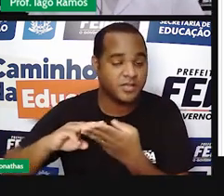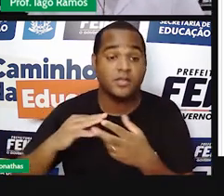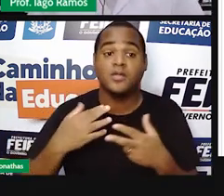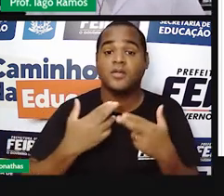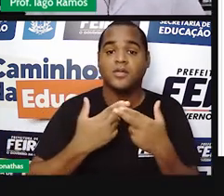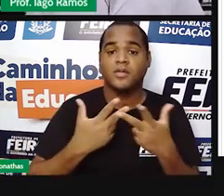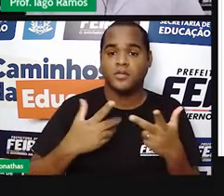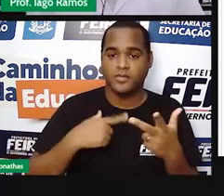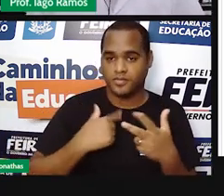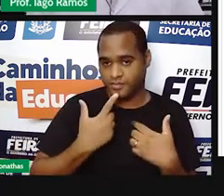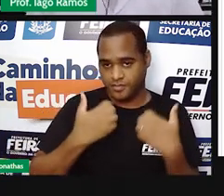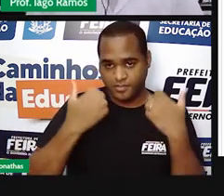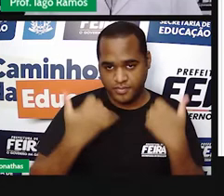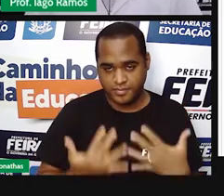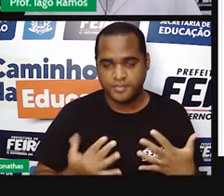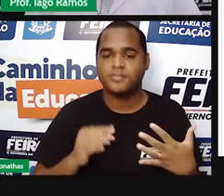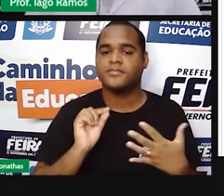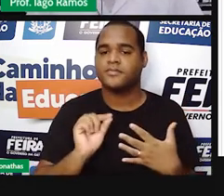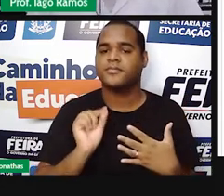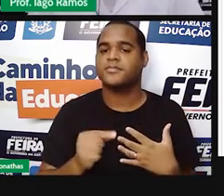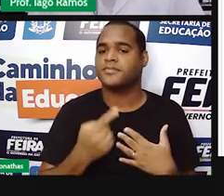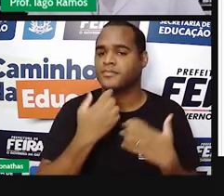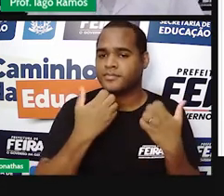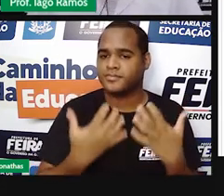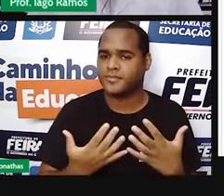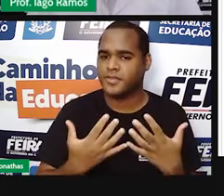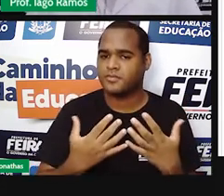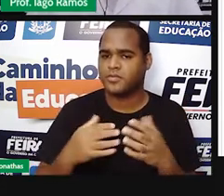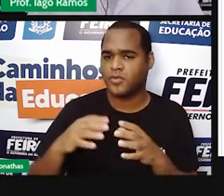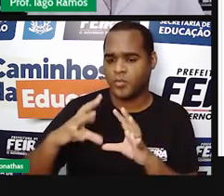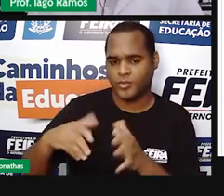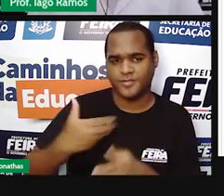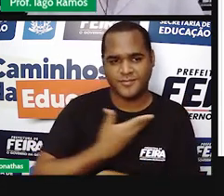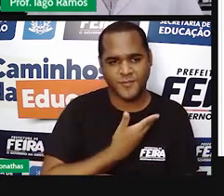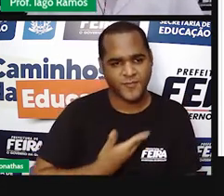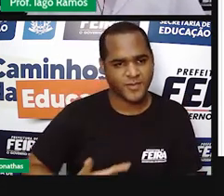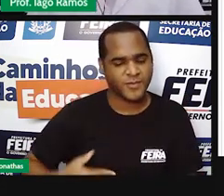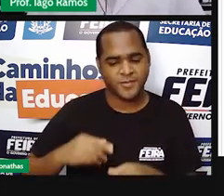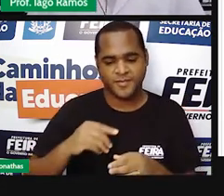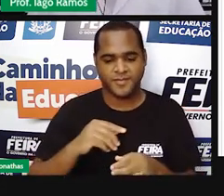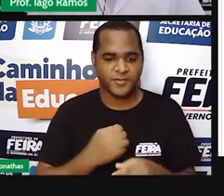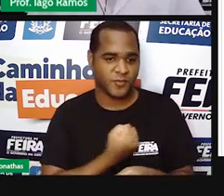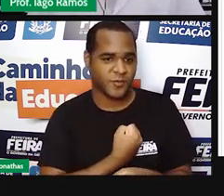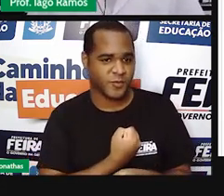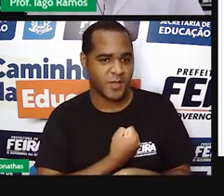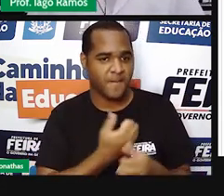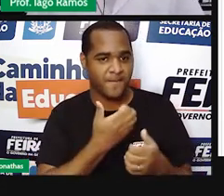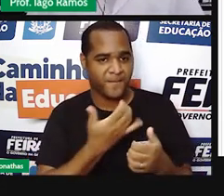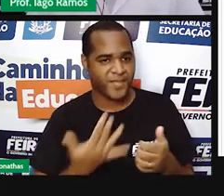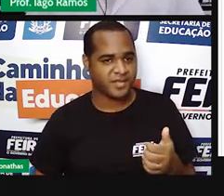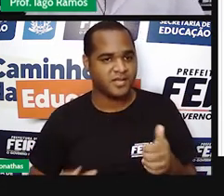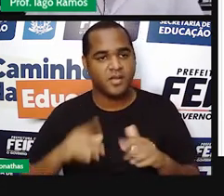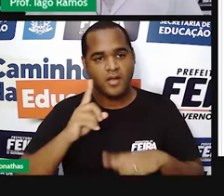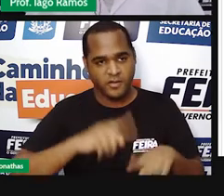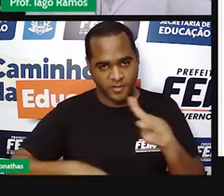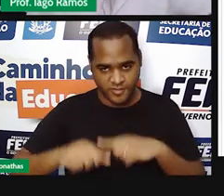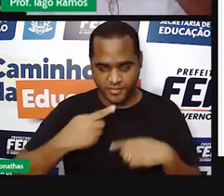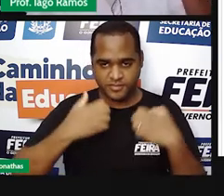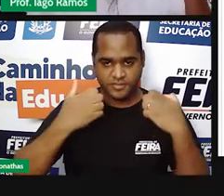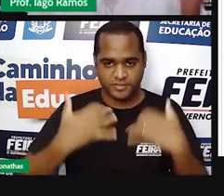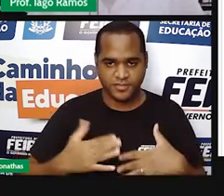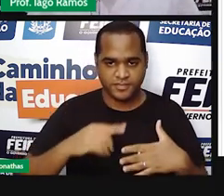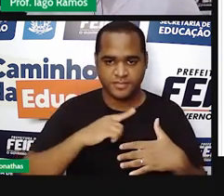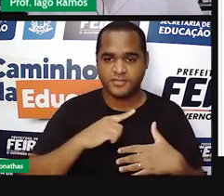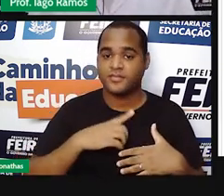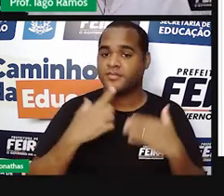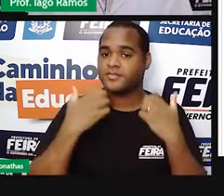dizia isso, que os números governam o mundo. E faz sentido a frase dele, porque como eu já disse, de uma